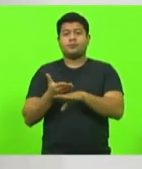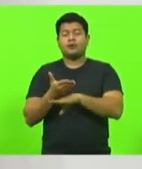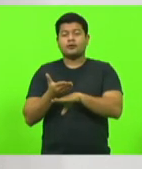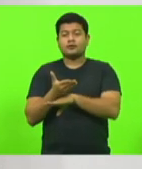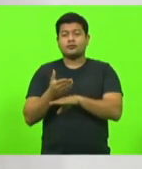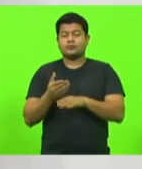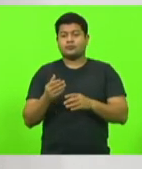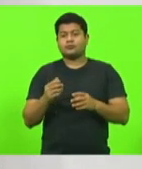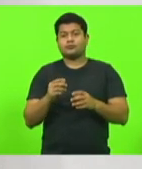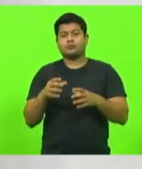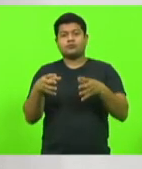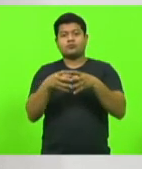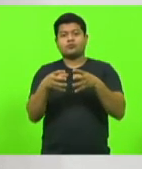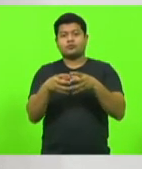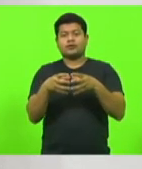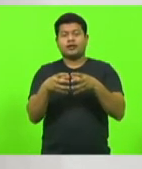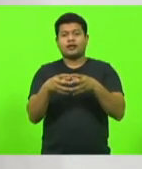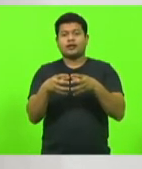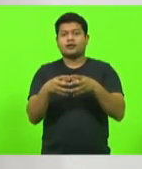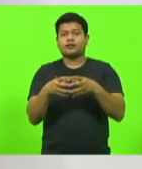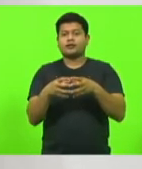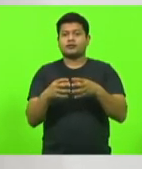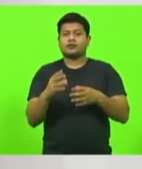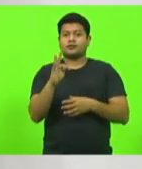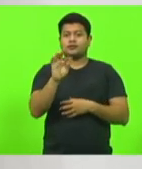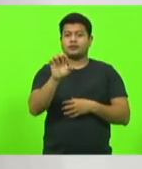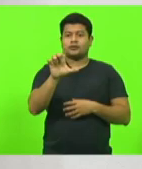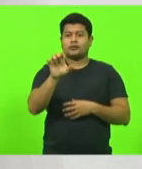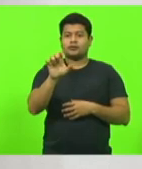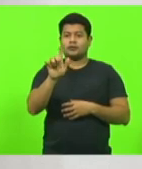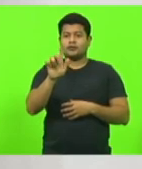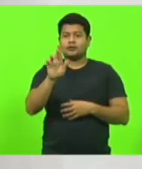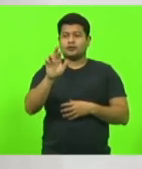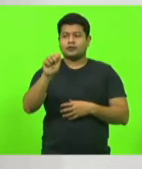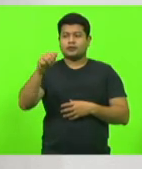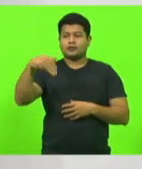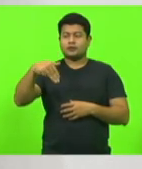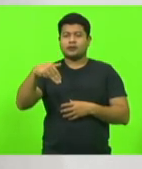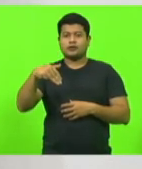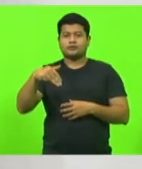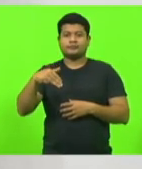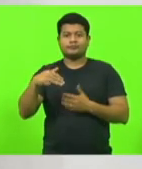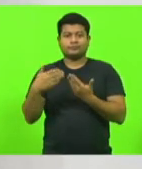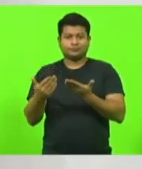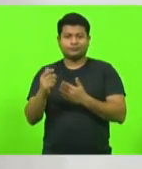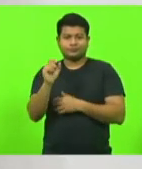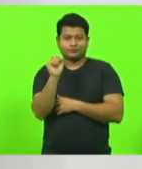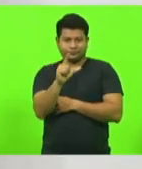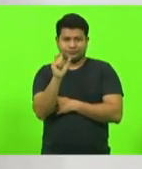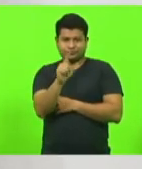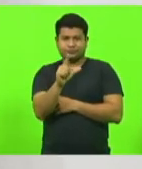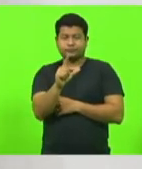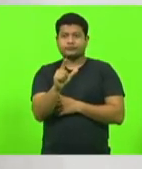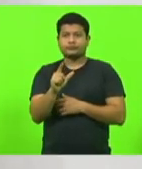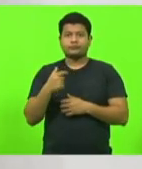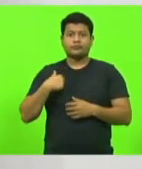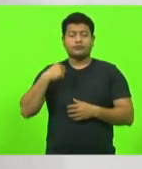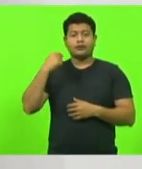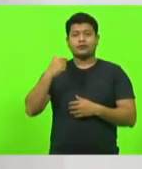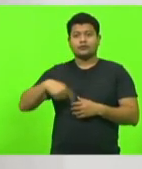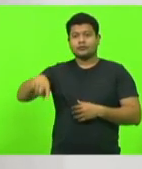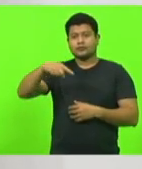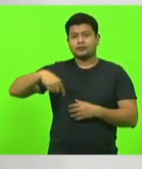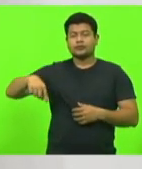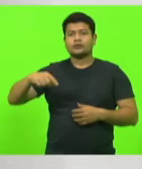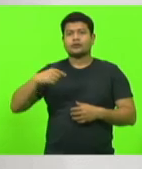que nós estamos discutindo ali o que seria o primeiro passo ali de uma abertura de um espaço para discussões